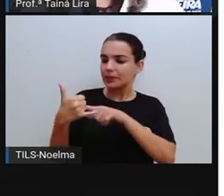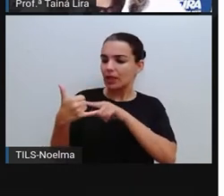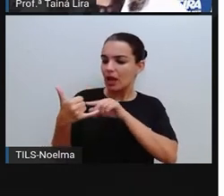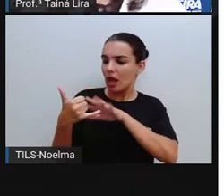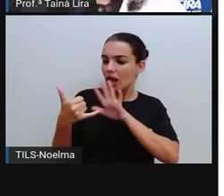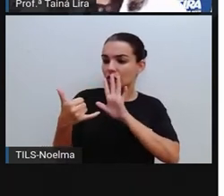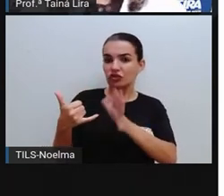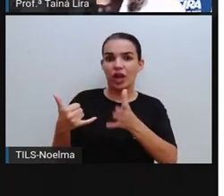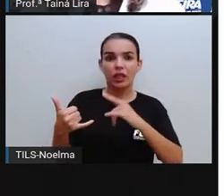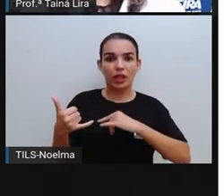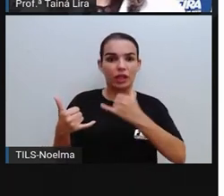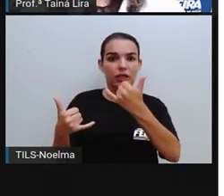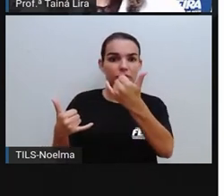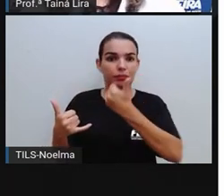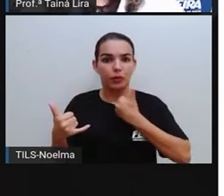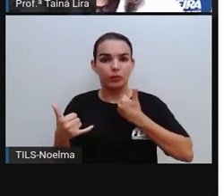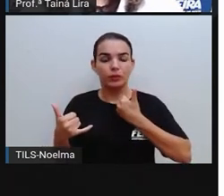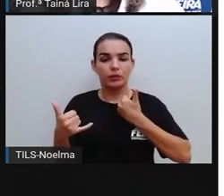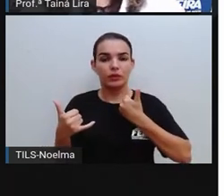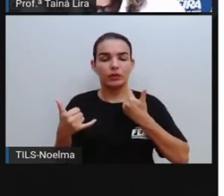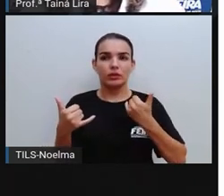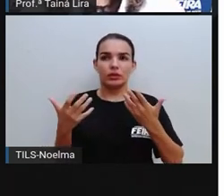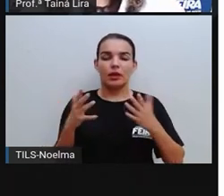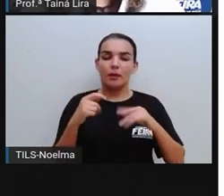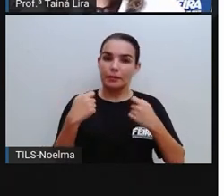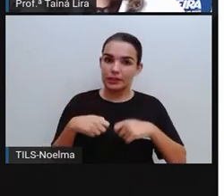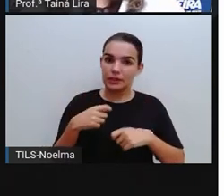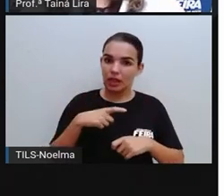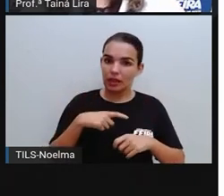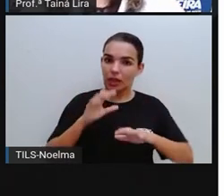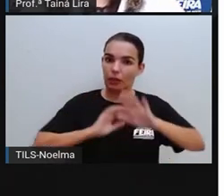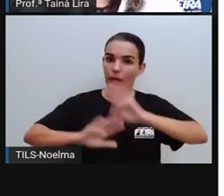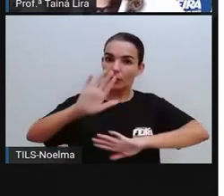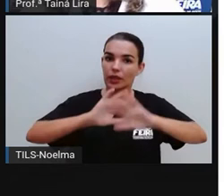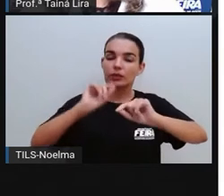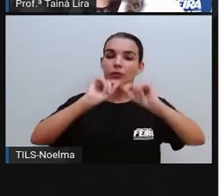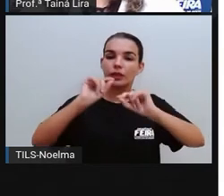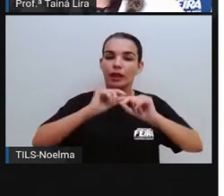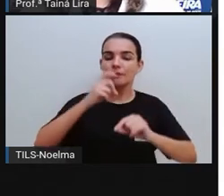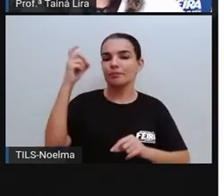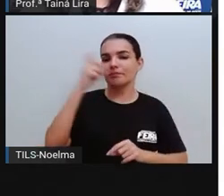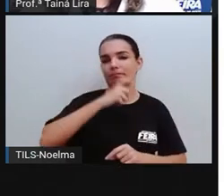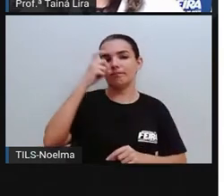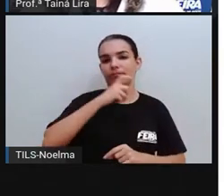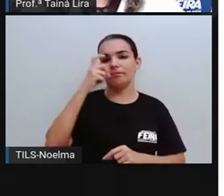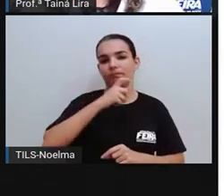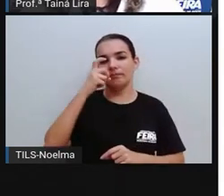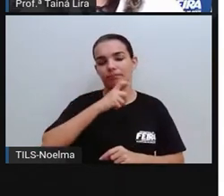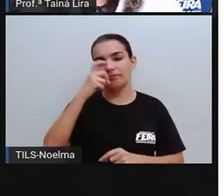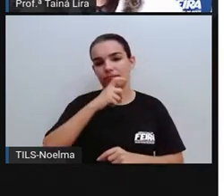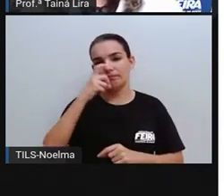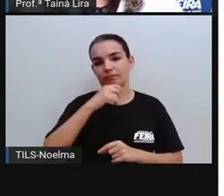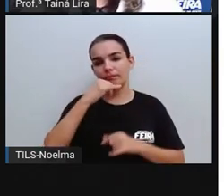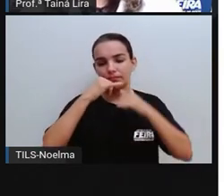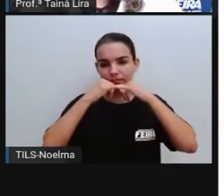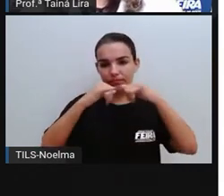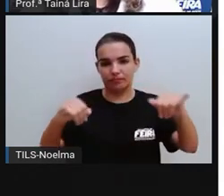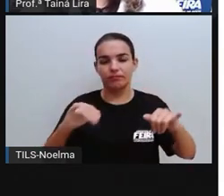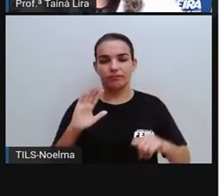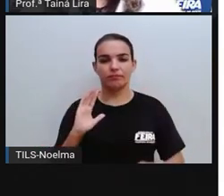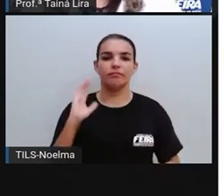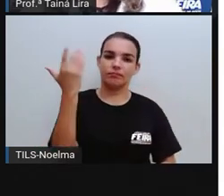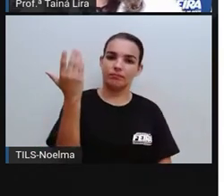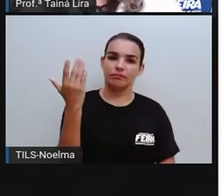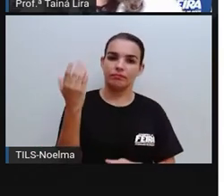chegou, a gente tem que ter cuidado com as fake news, que são as notícias falsas, ó, espalhadas pela